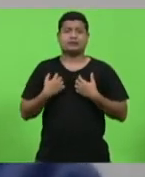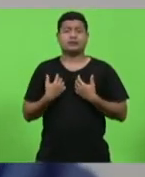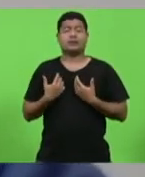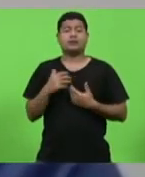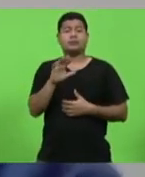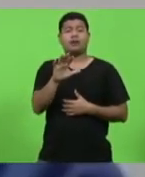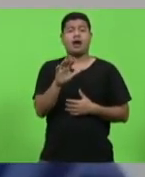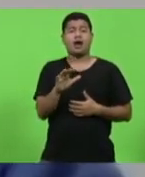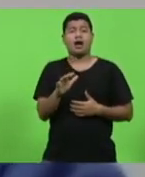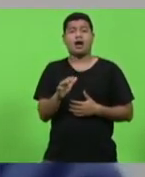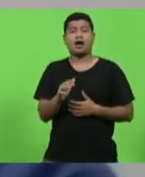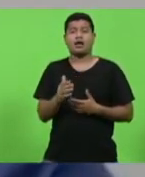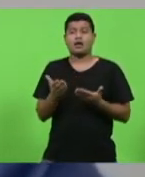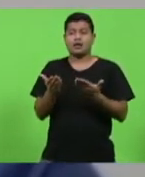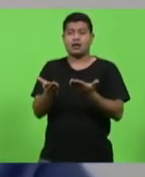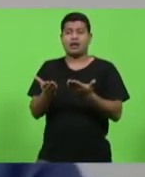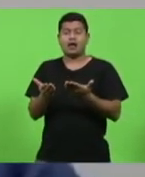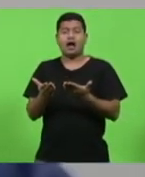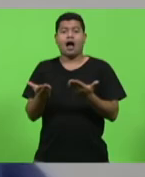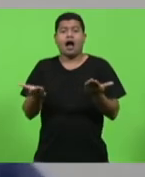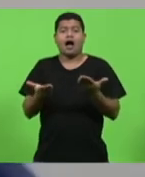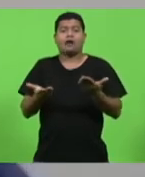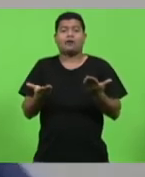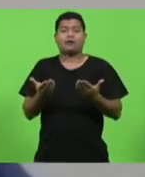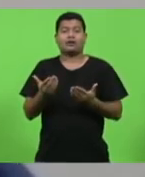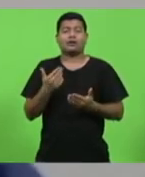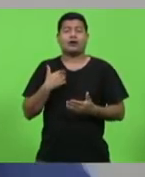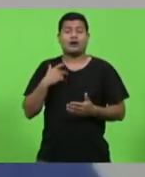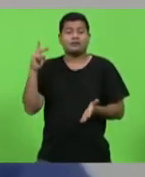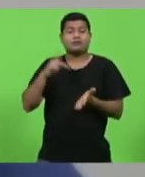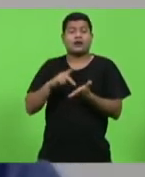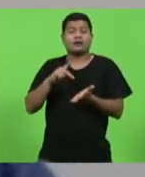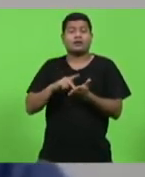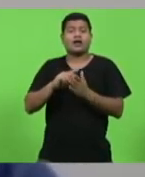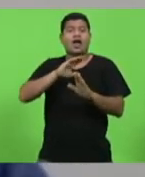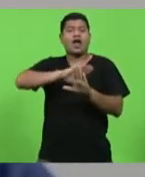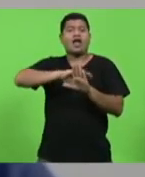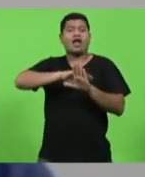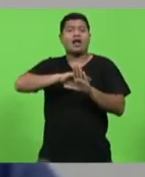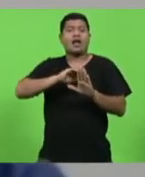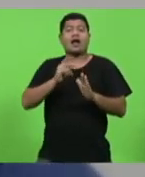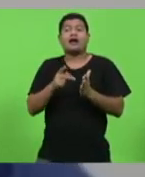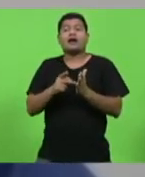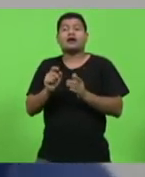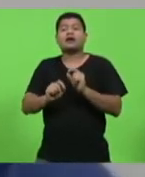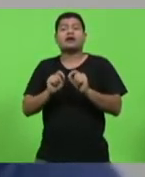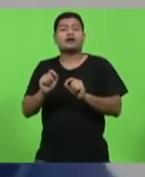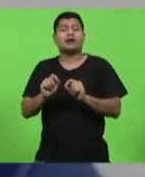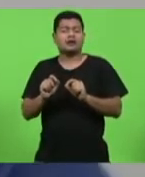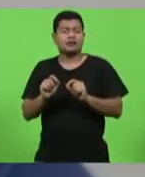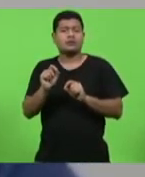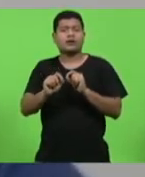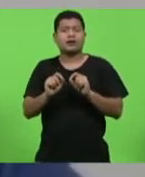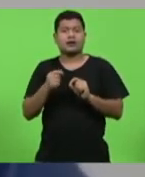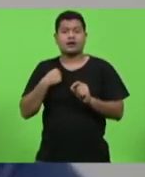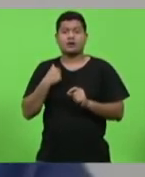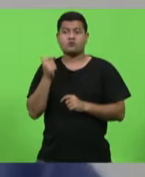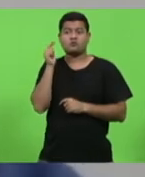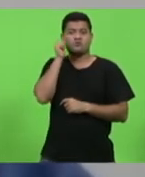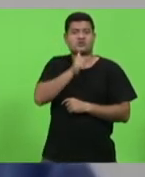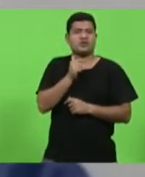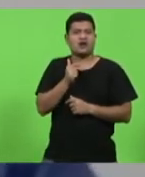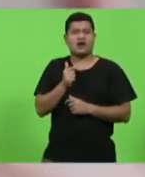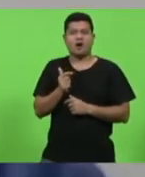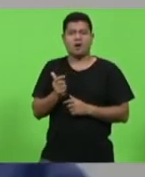Essa é a pergunta de fundo que é feita neste momento. Quem levou vantagem? Quem ganhou com